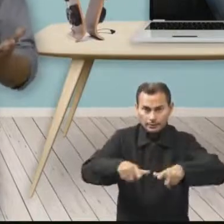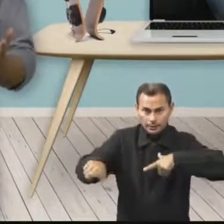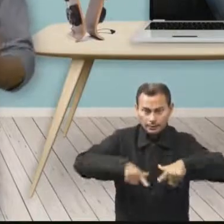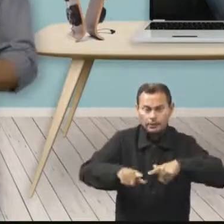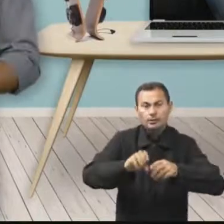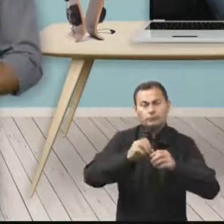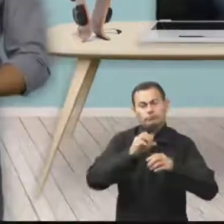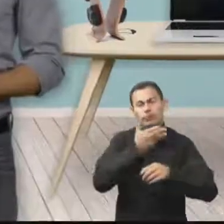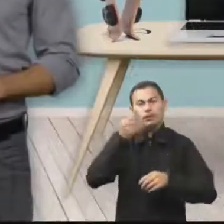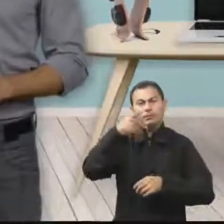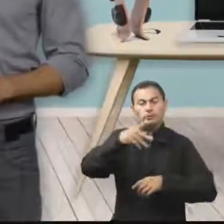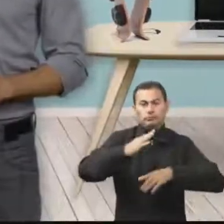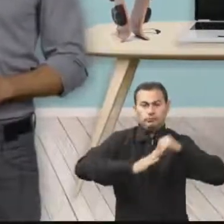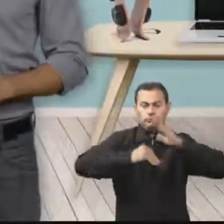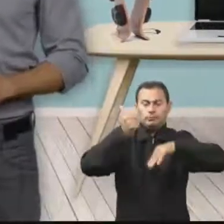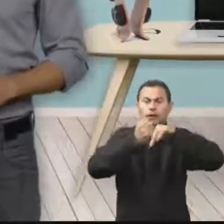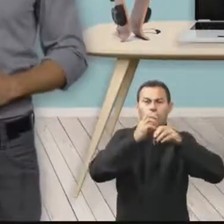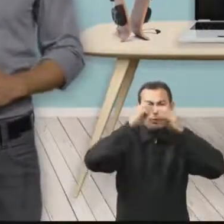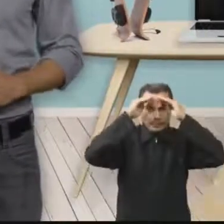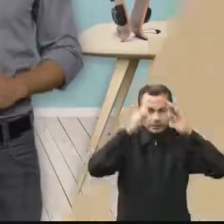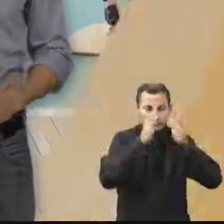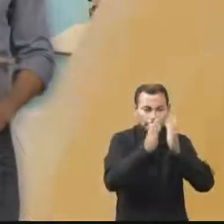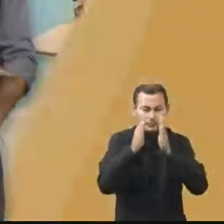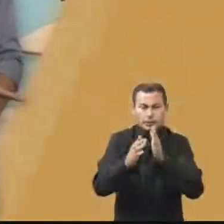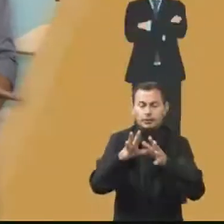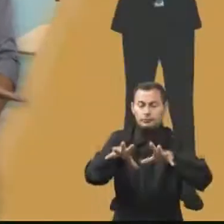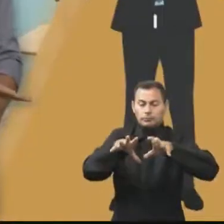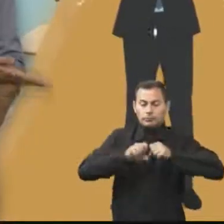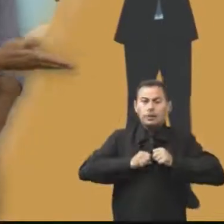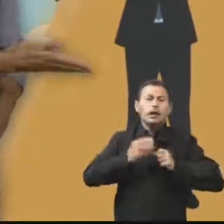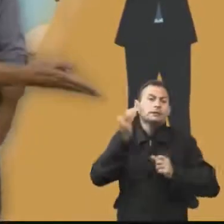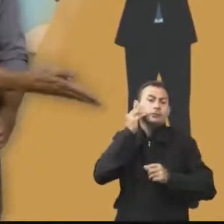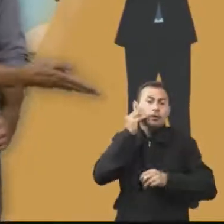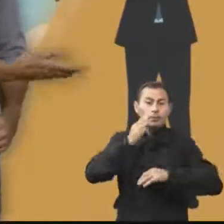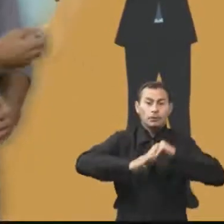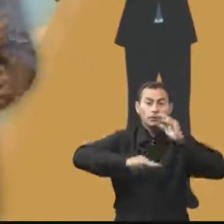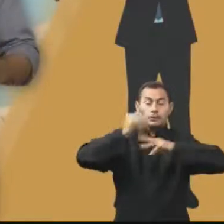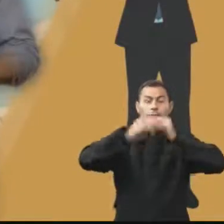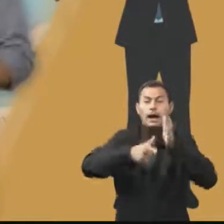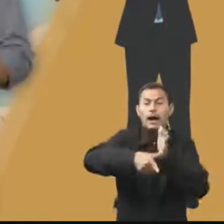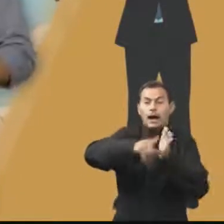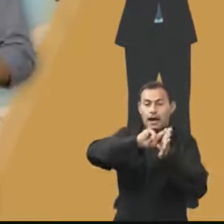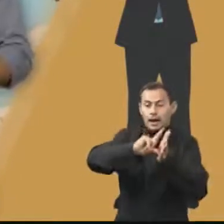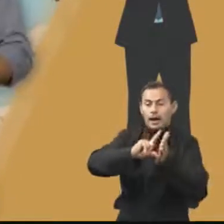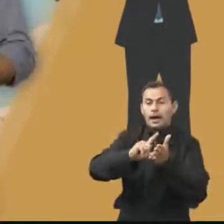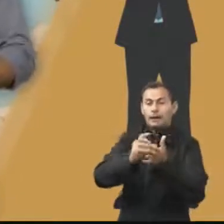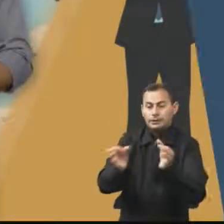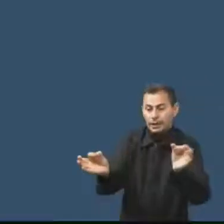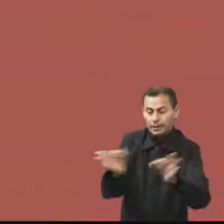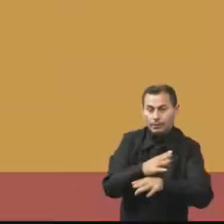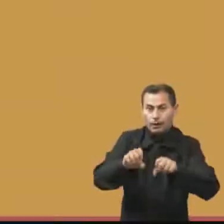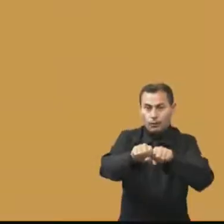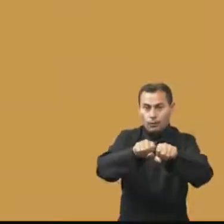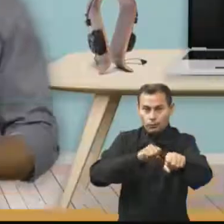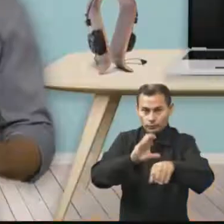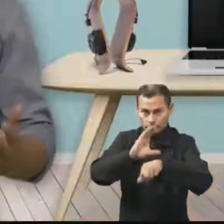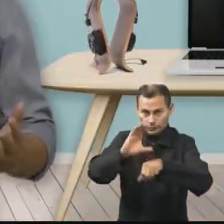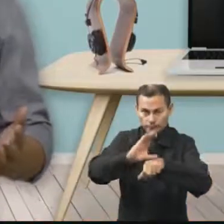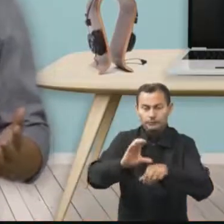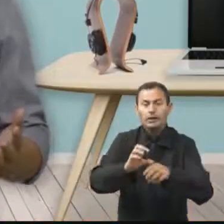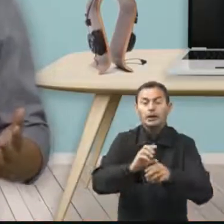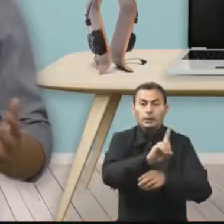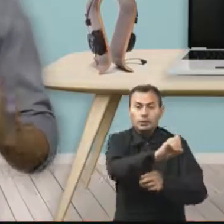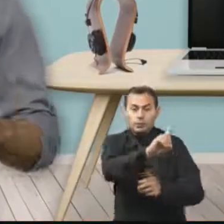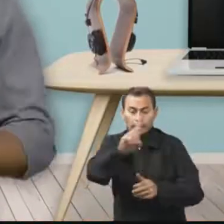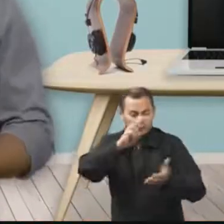Ou seja, seguindo as etapas, você está adquirindo experiência profissional antes mesmo de terminar o seu curso. E se